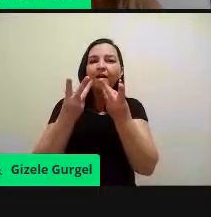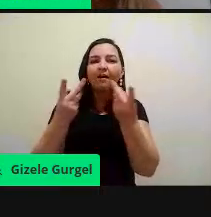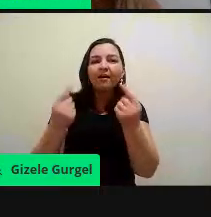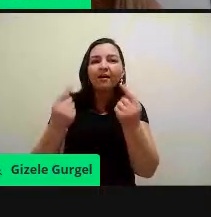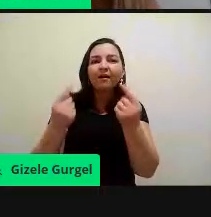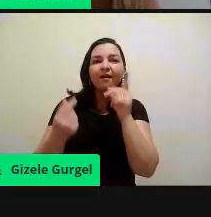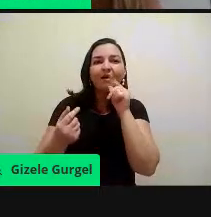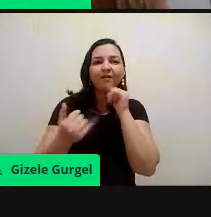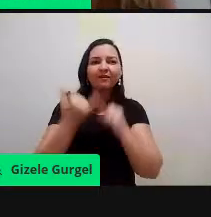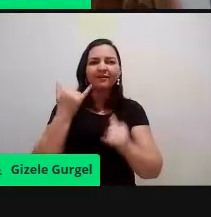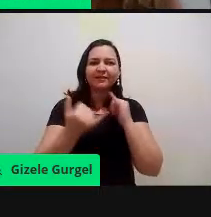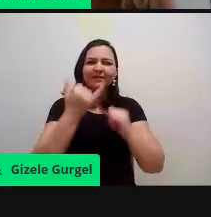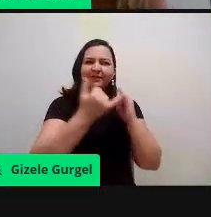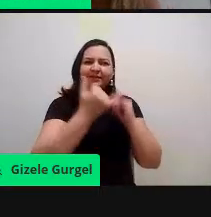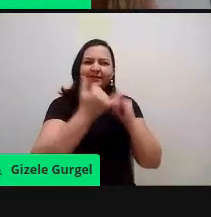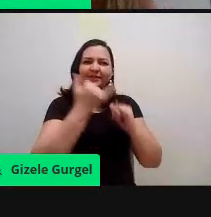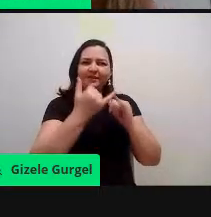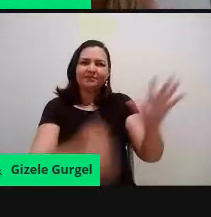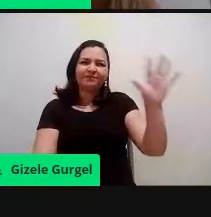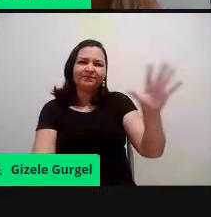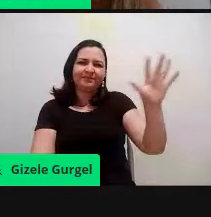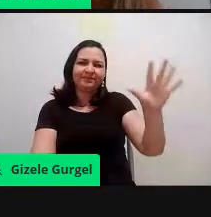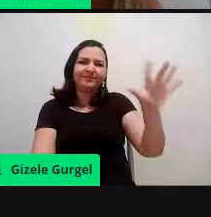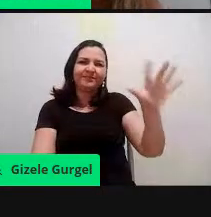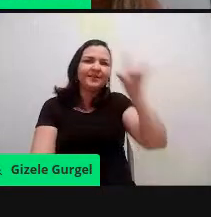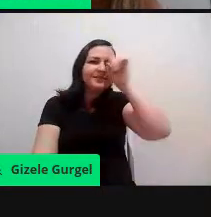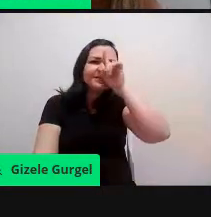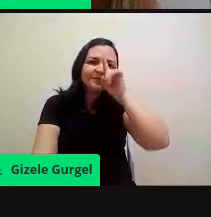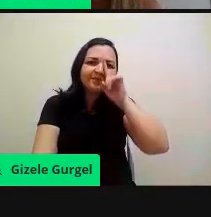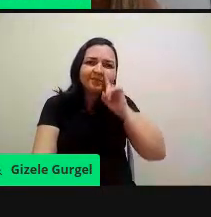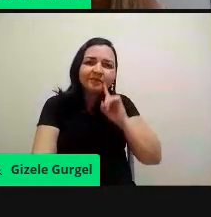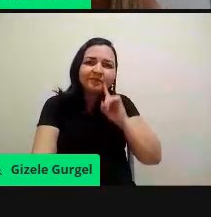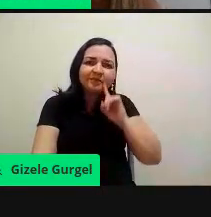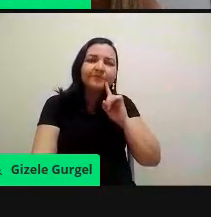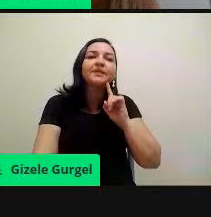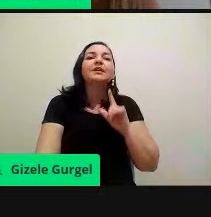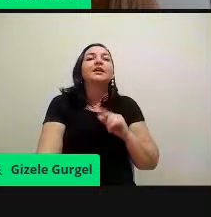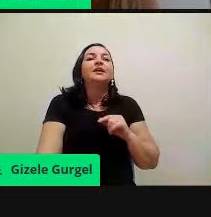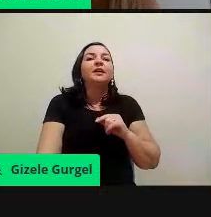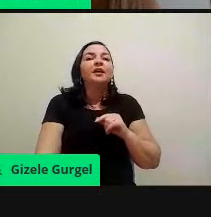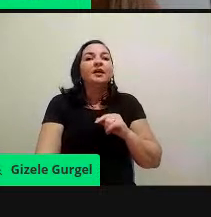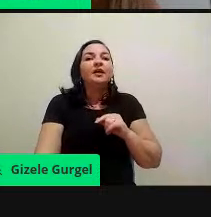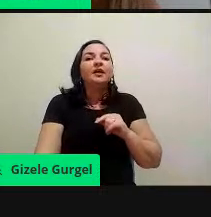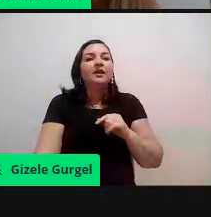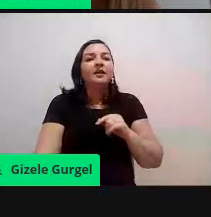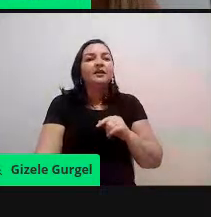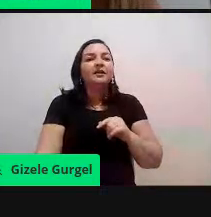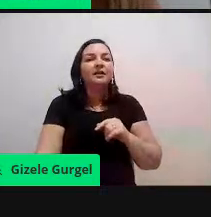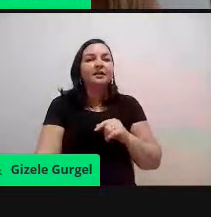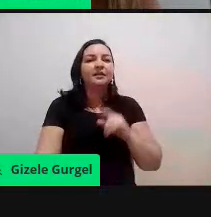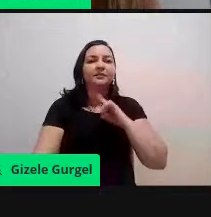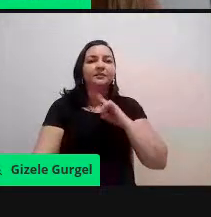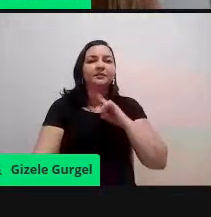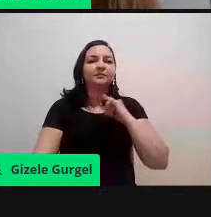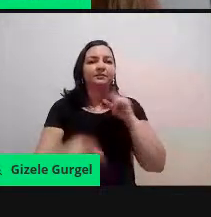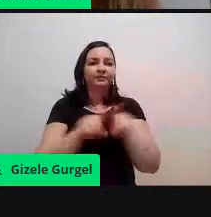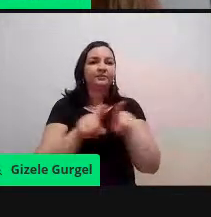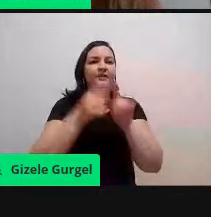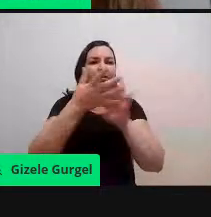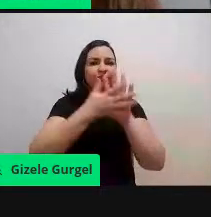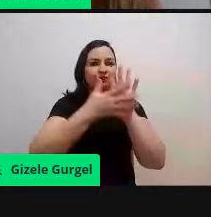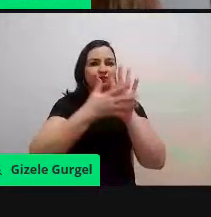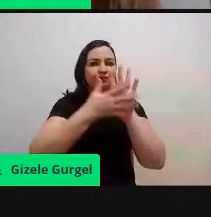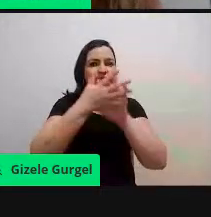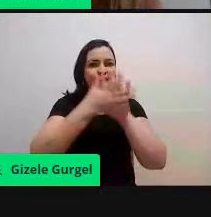amarelada, né, devido aos óxidos de nitrogênio, ao dióxido, na verdade, o NO2, e aqui, ó,